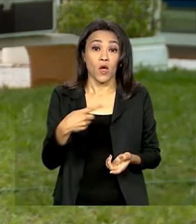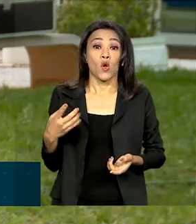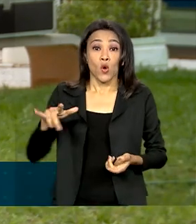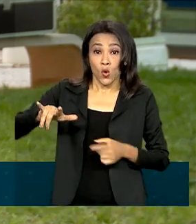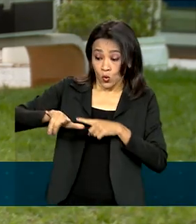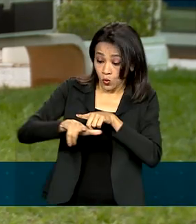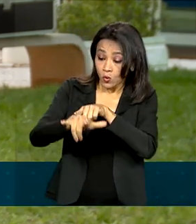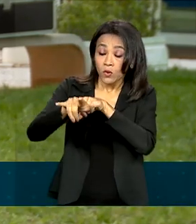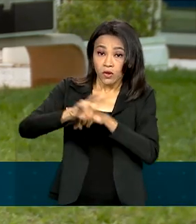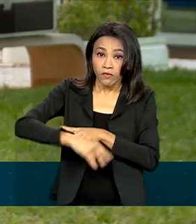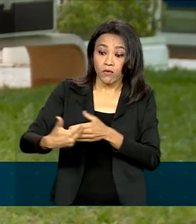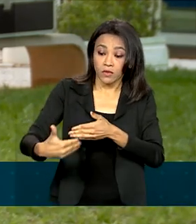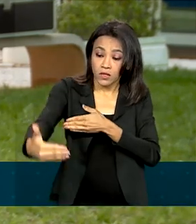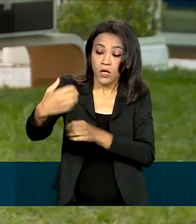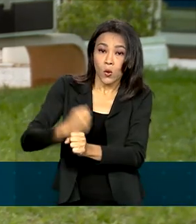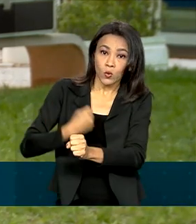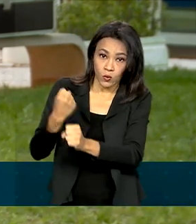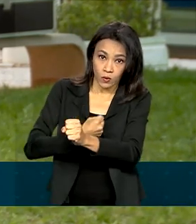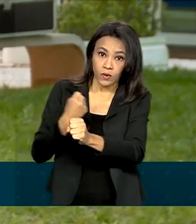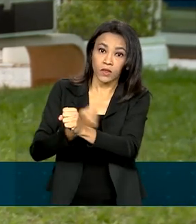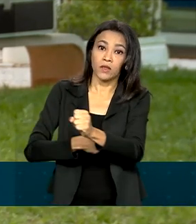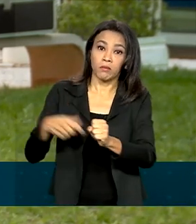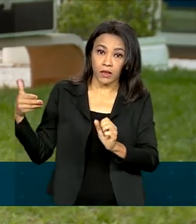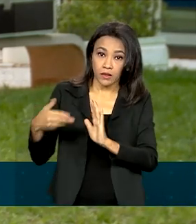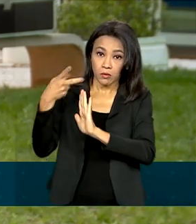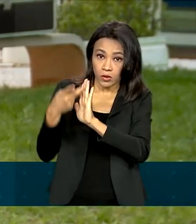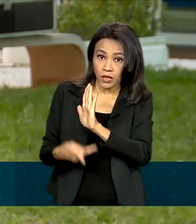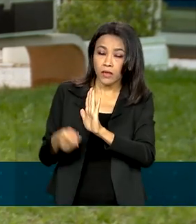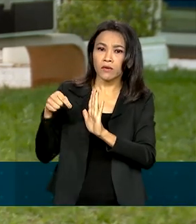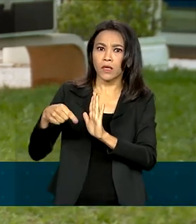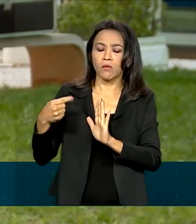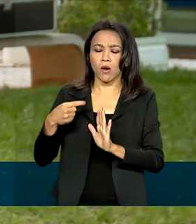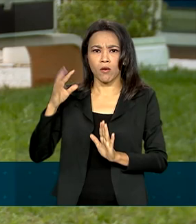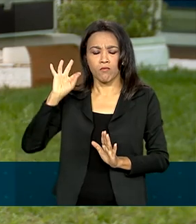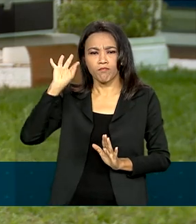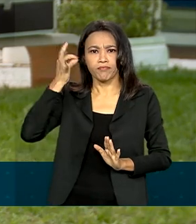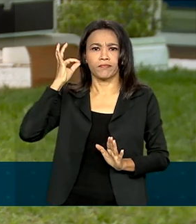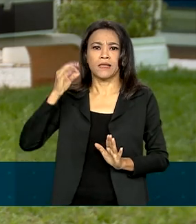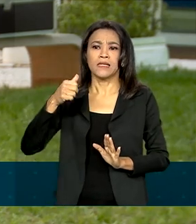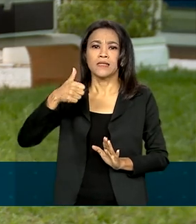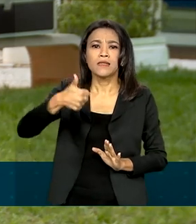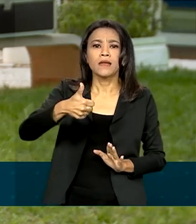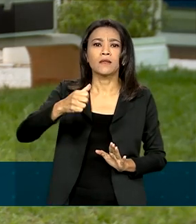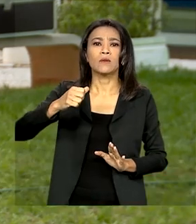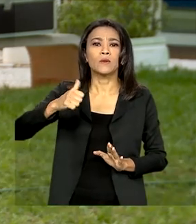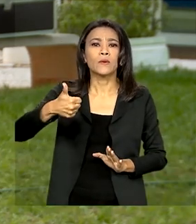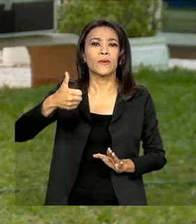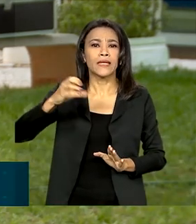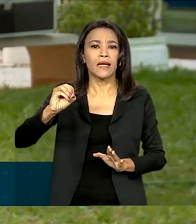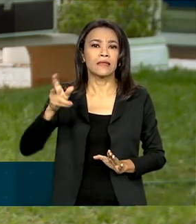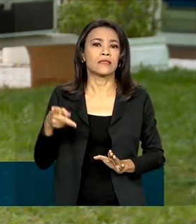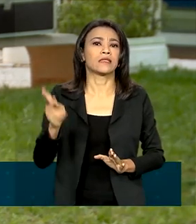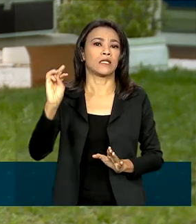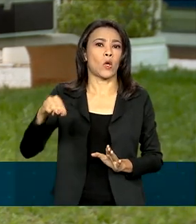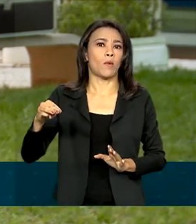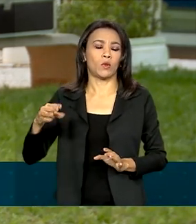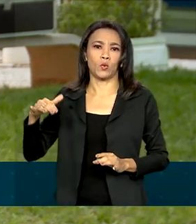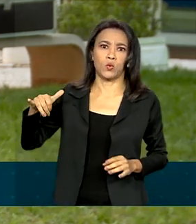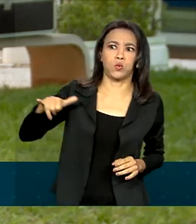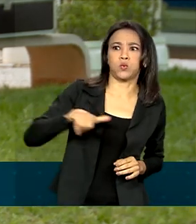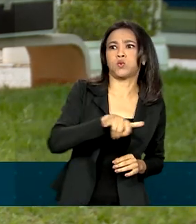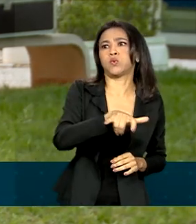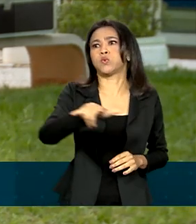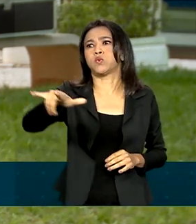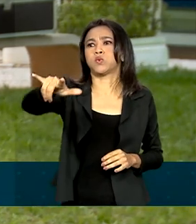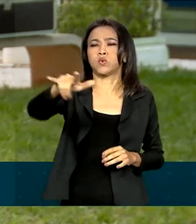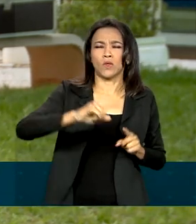especificamente para esse projeto alcançam uma velocidade de até 110 quilômetros por hora. Eles conseguem voar mais de